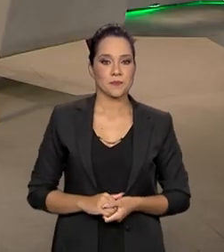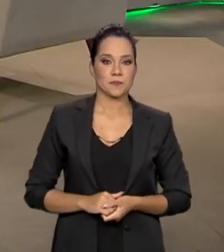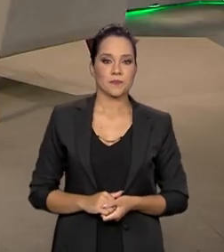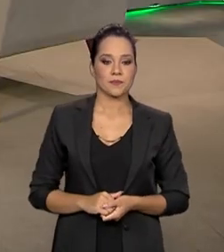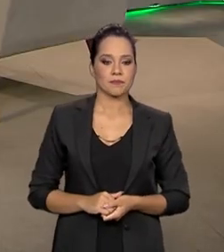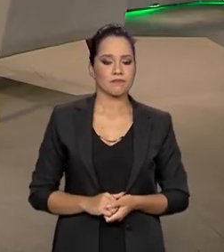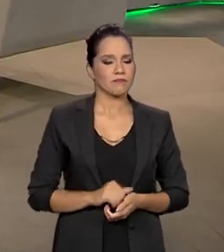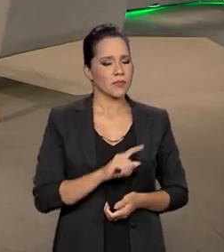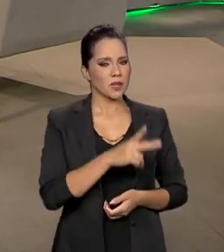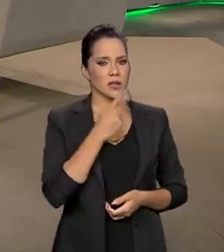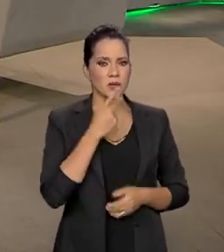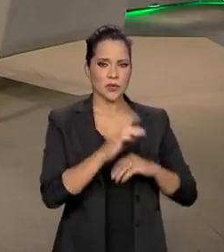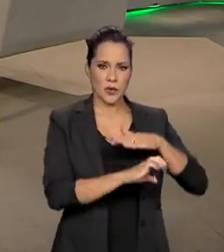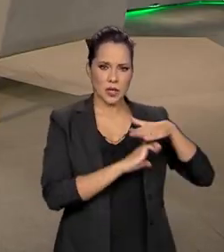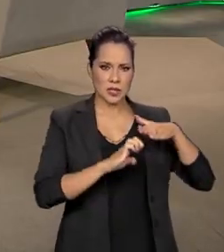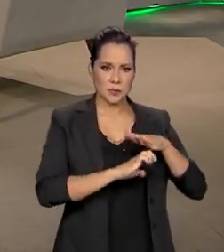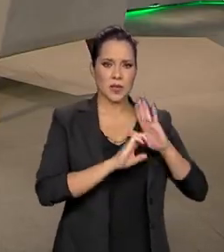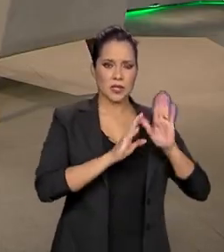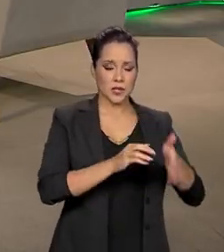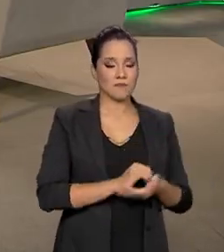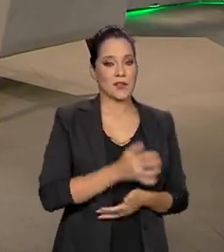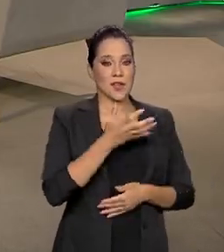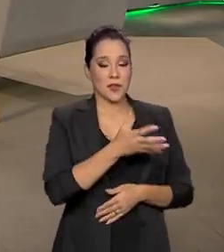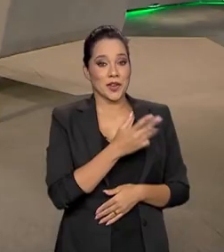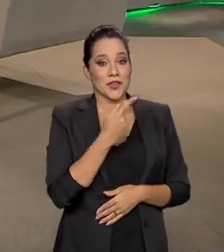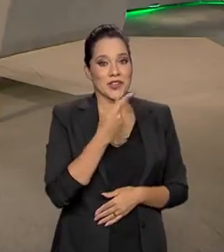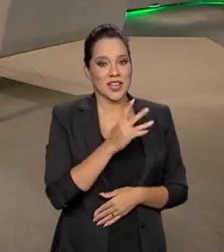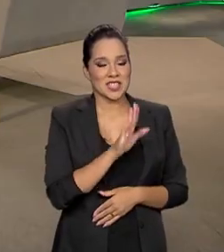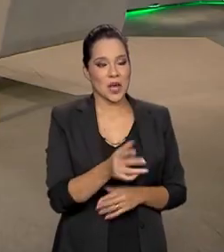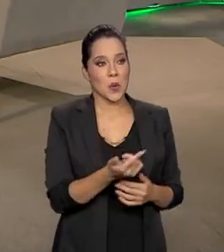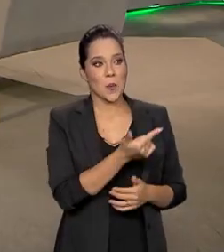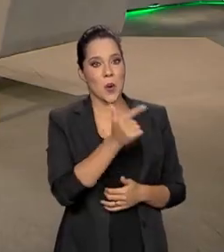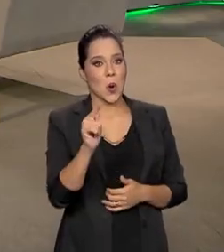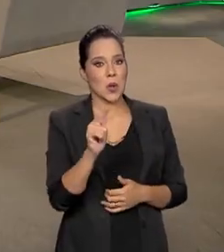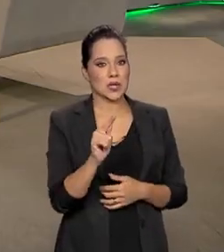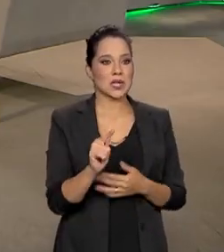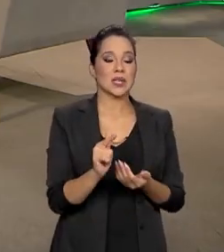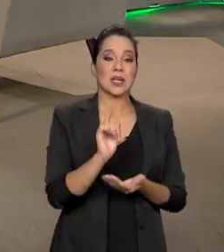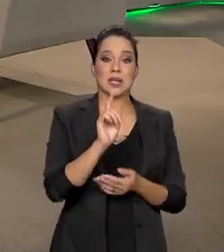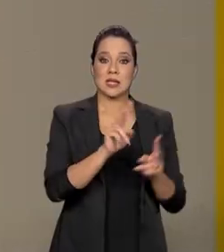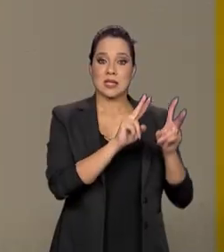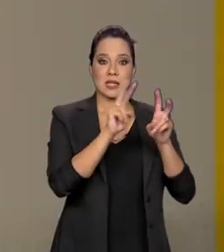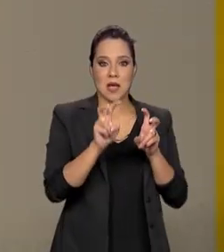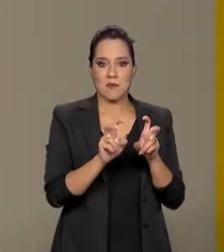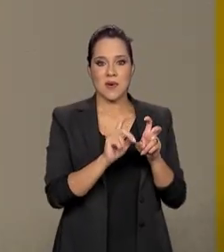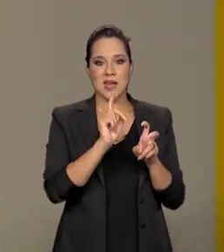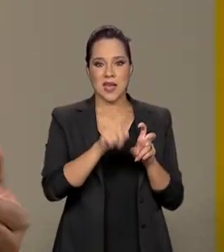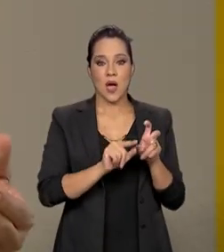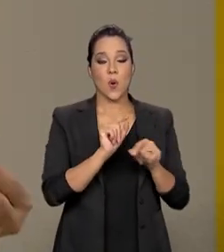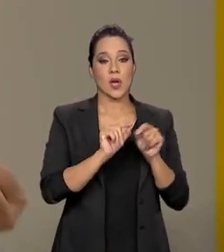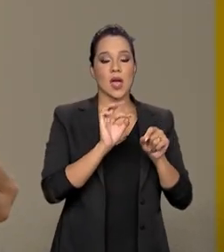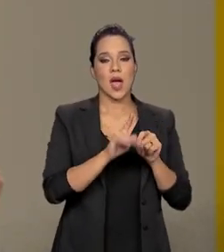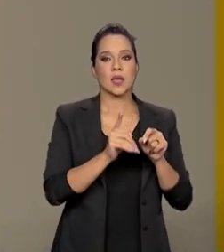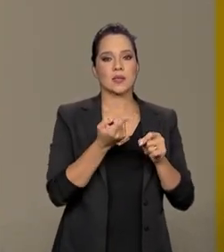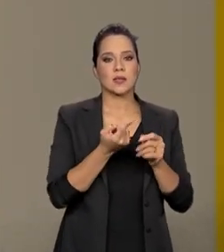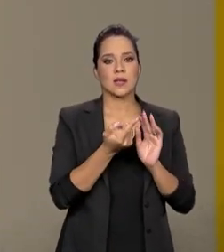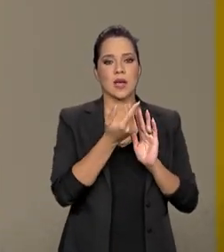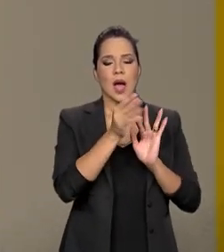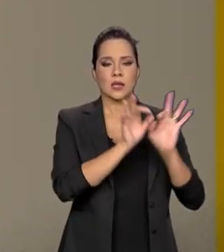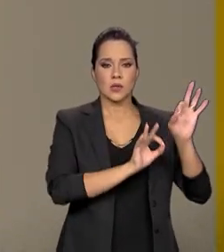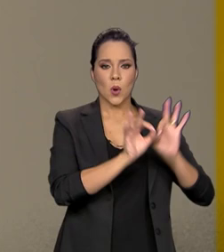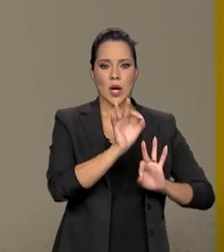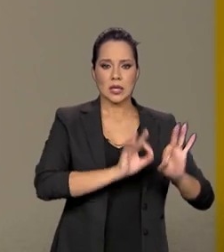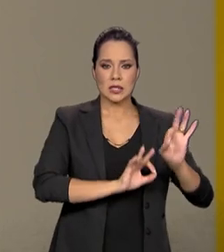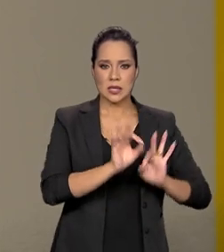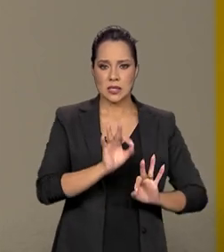O senhor falou das empresas, né? Eu queria já puxar uma outra questão que são esses inventários organizacionais